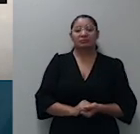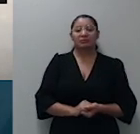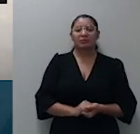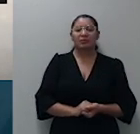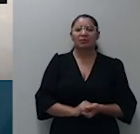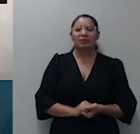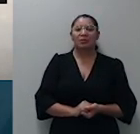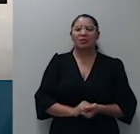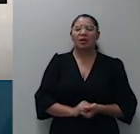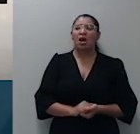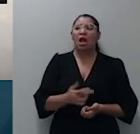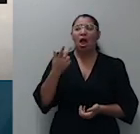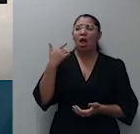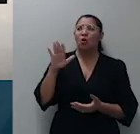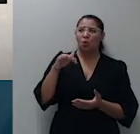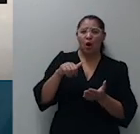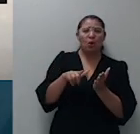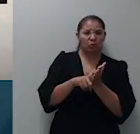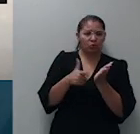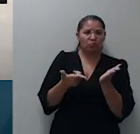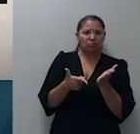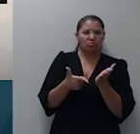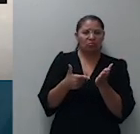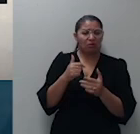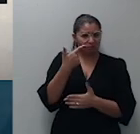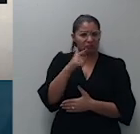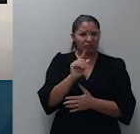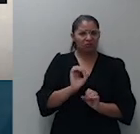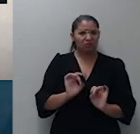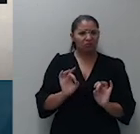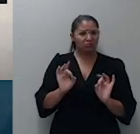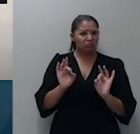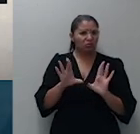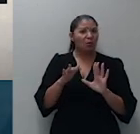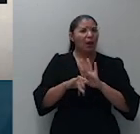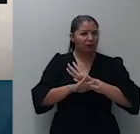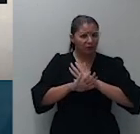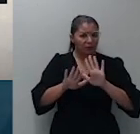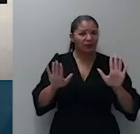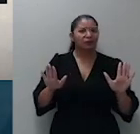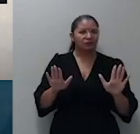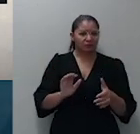As duas partes, não? Não, só do recorrente. Não, só pelo recorrente.